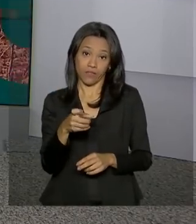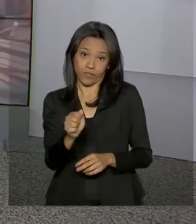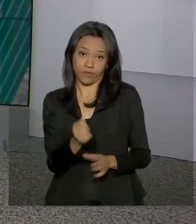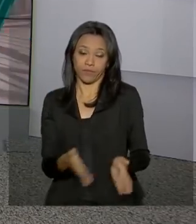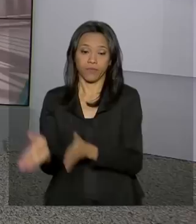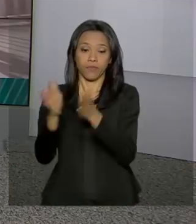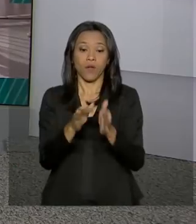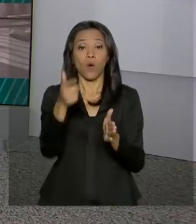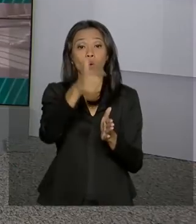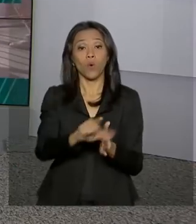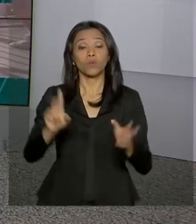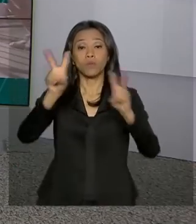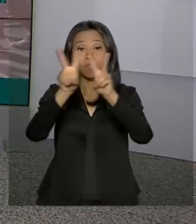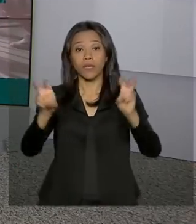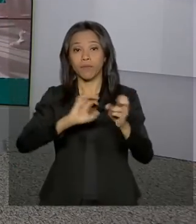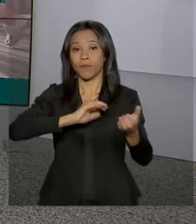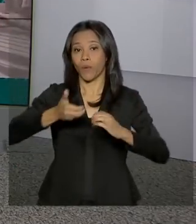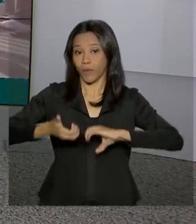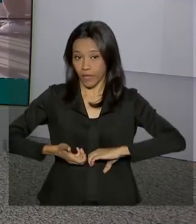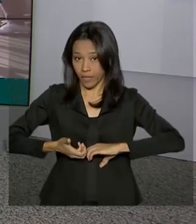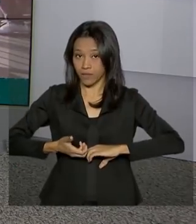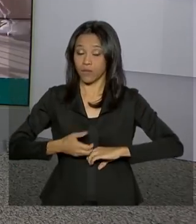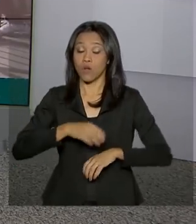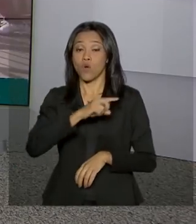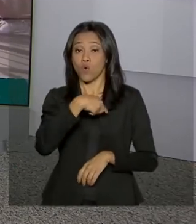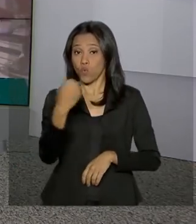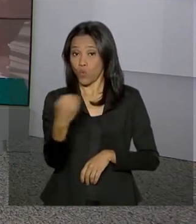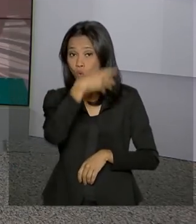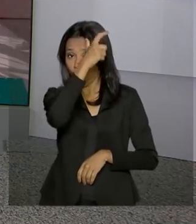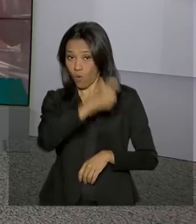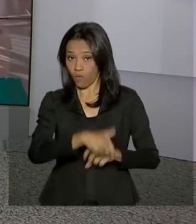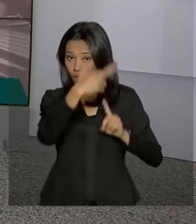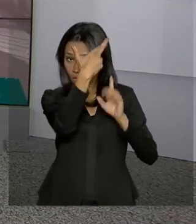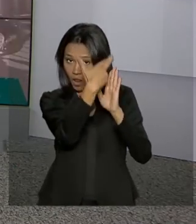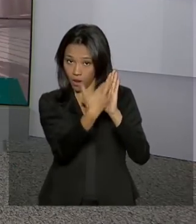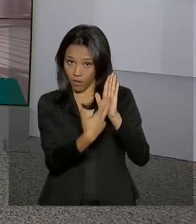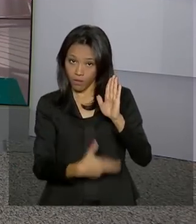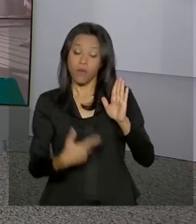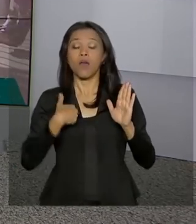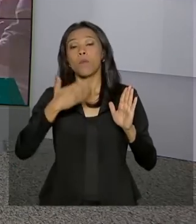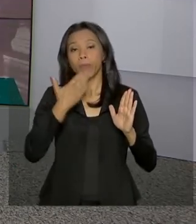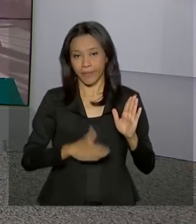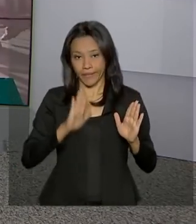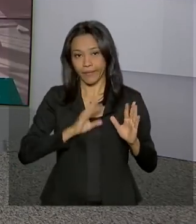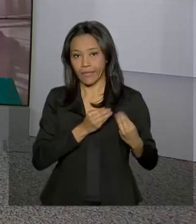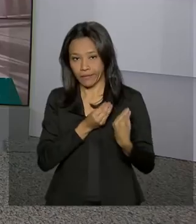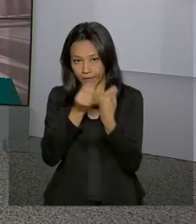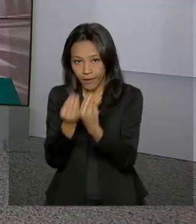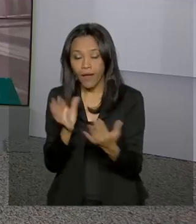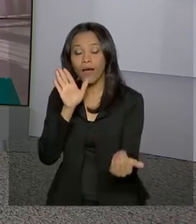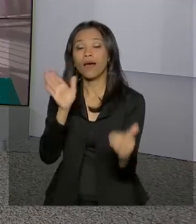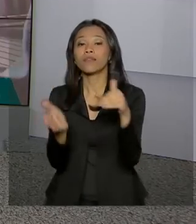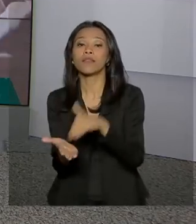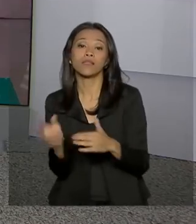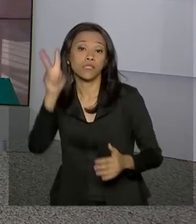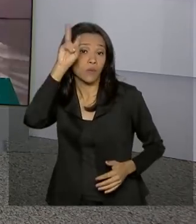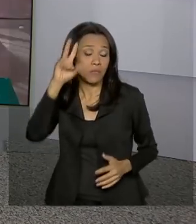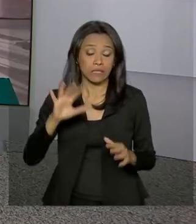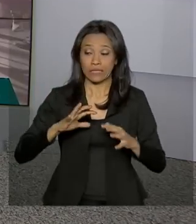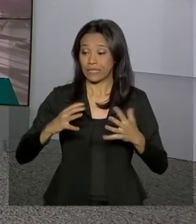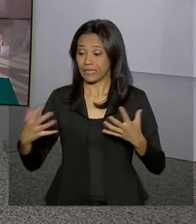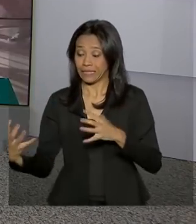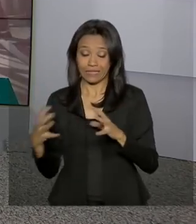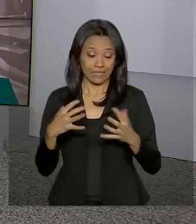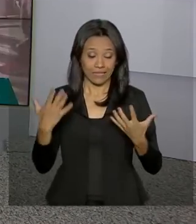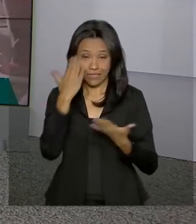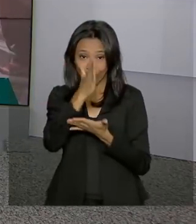pauta do Congresso. Na Câmara, o relator da nova Previdência prometeu entregar o parecer até segunda-feira. Os deputados estão divididos sobre a